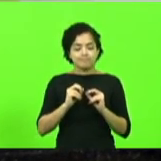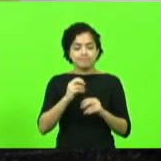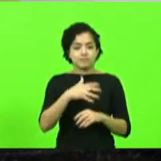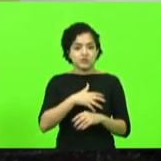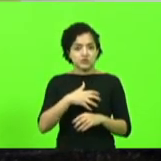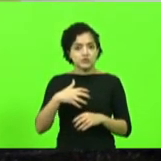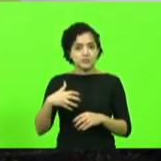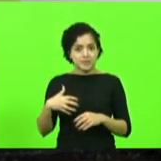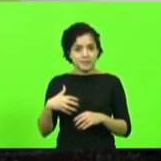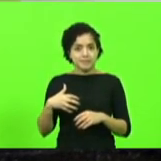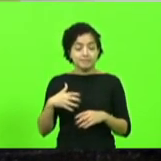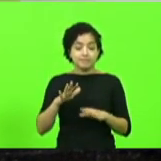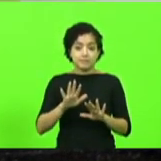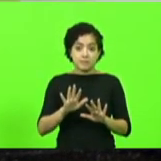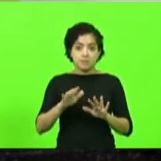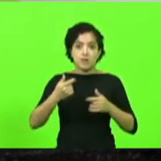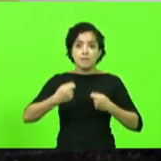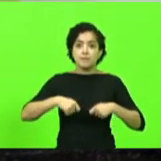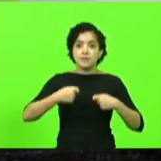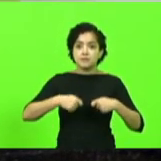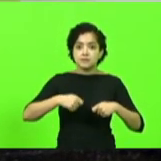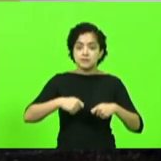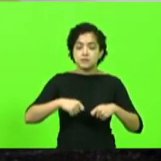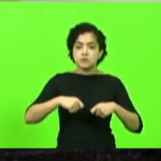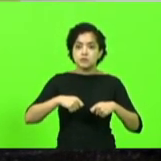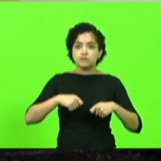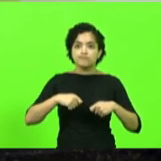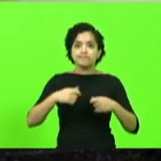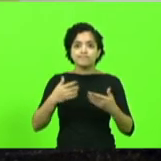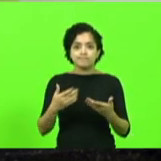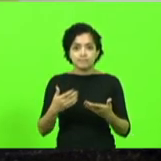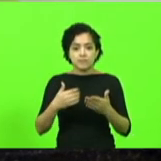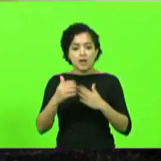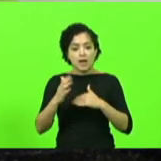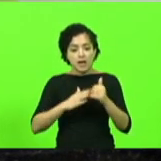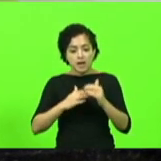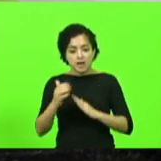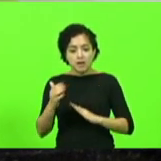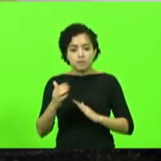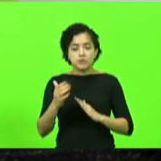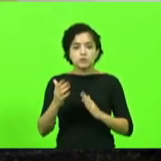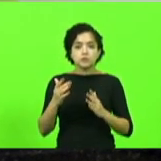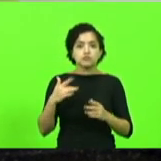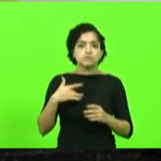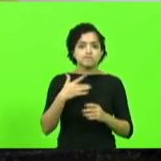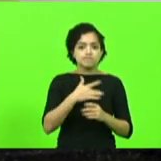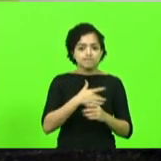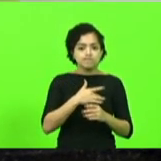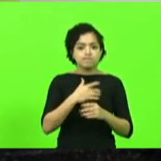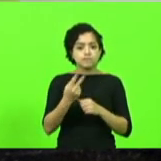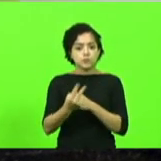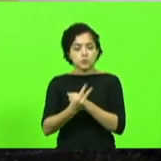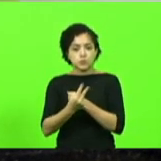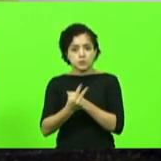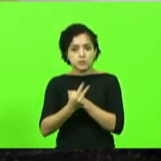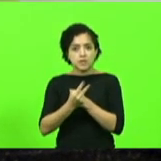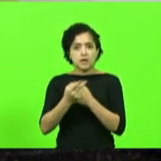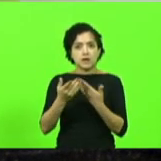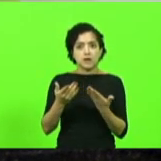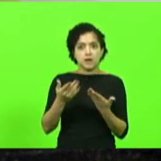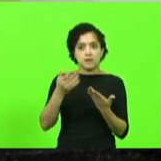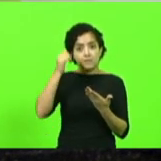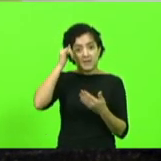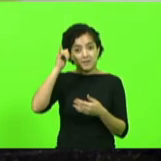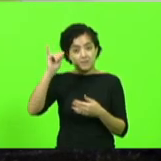preciso que tenhamos hábitos saudáveis para prevenir vários tipos de